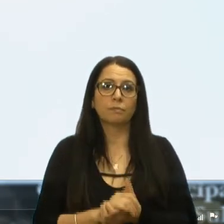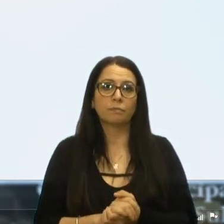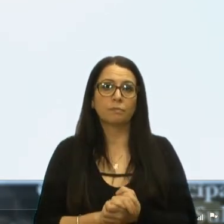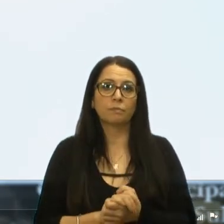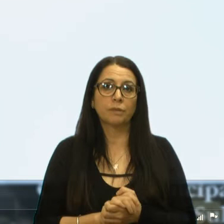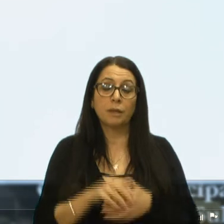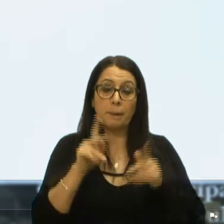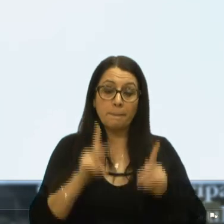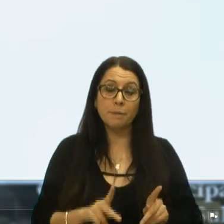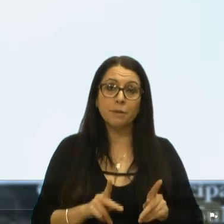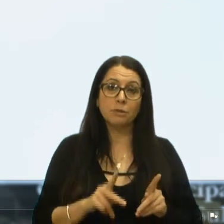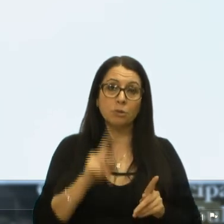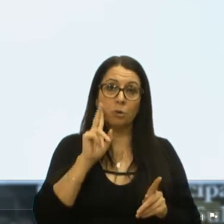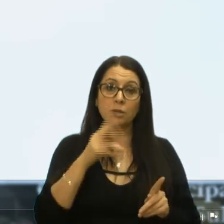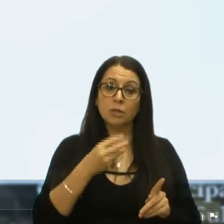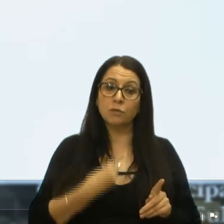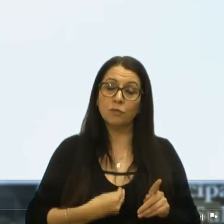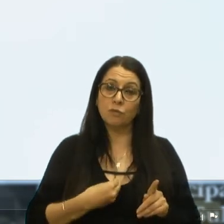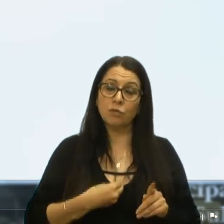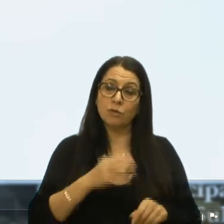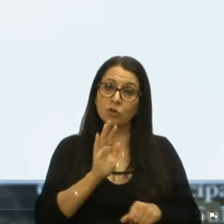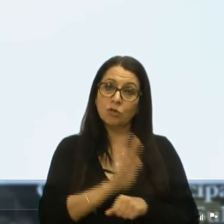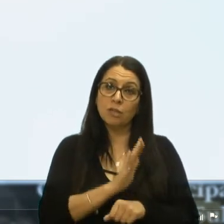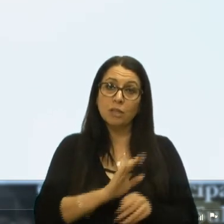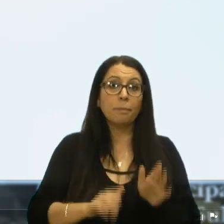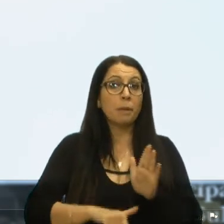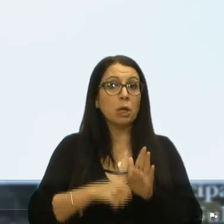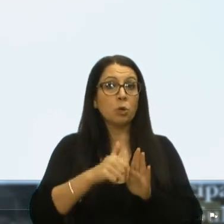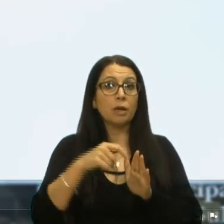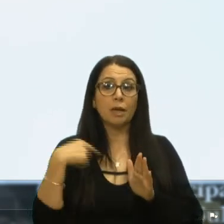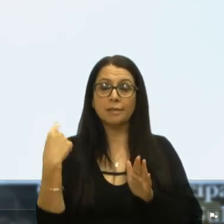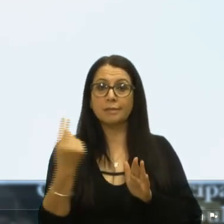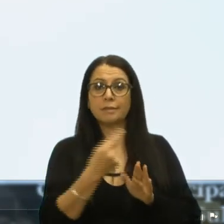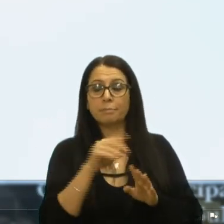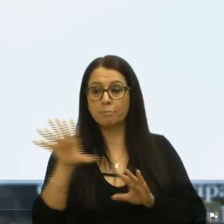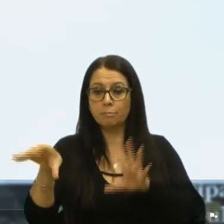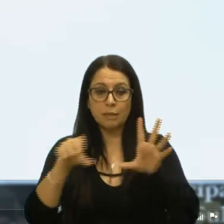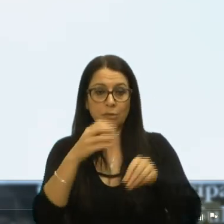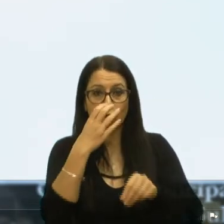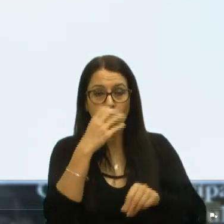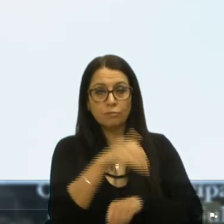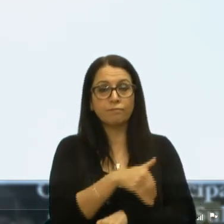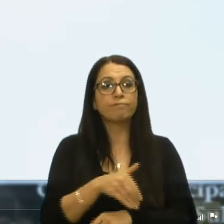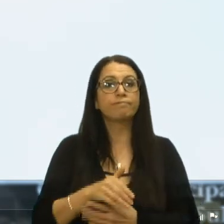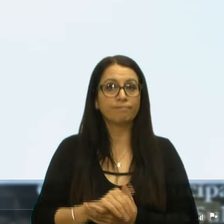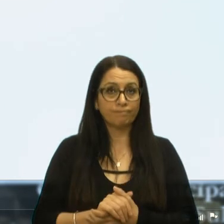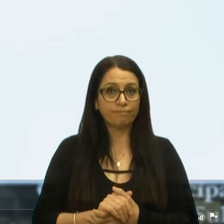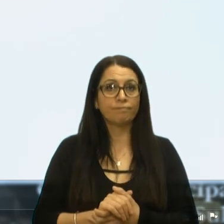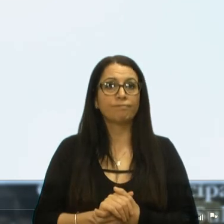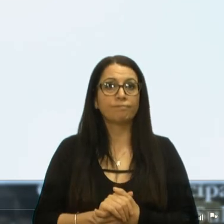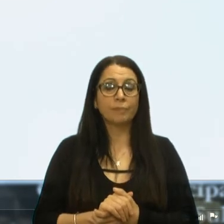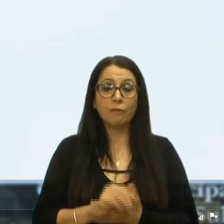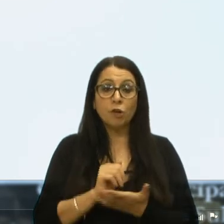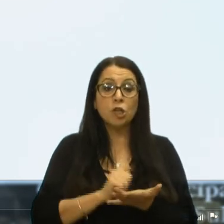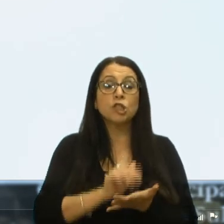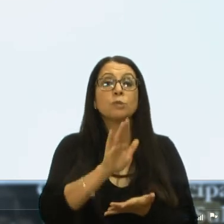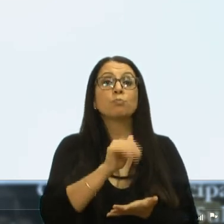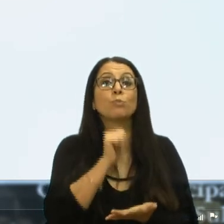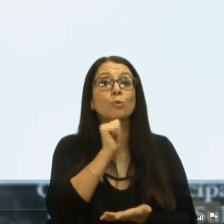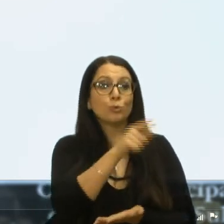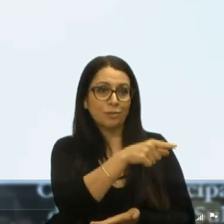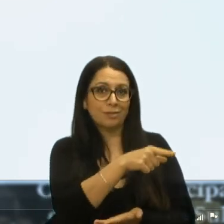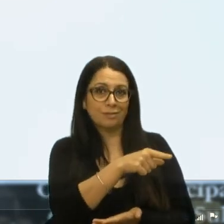Pessoas dando vida lá dentro, que ajudavam a melhorar aquele ambiente e recolher os cachorros de rua. Foram expulsos de lá dentro.